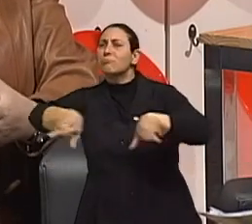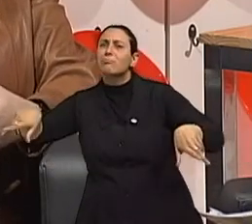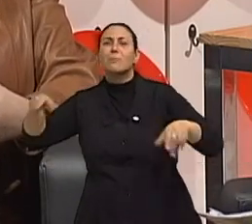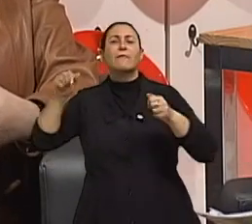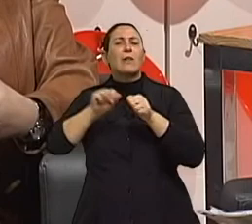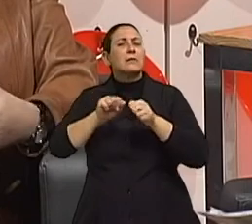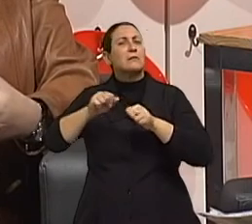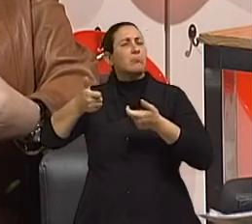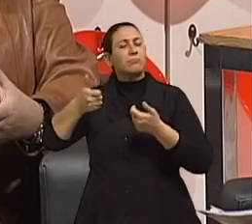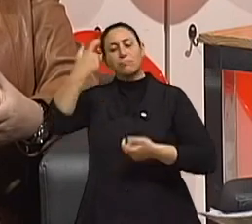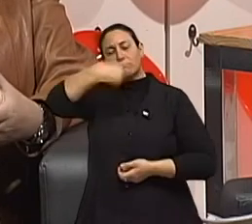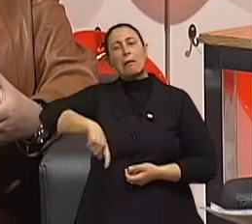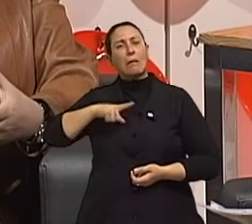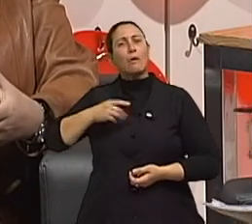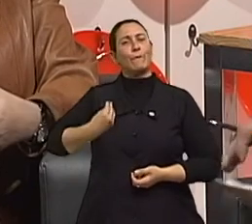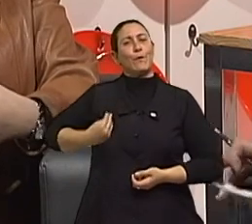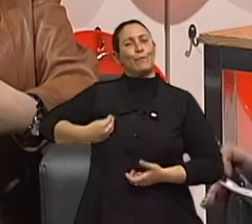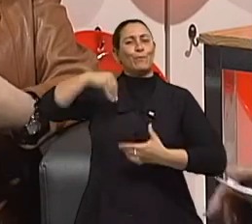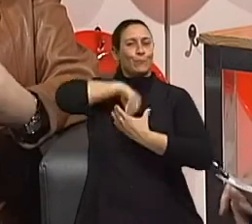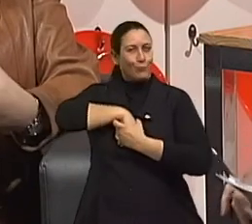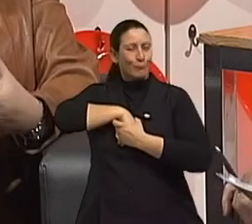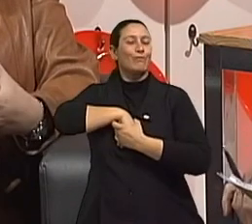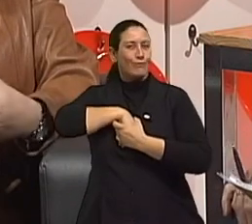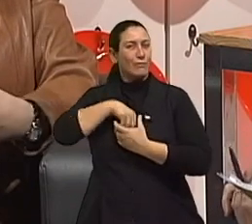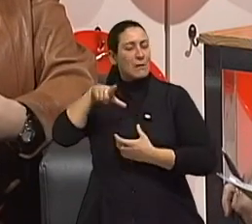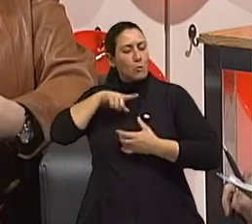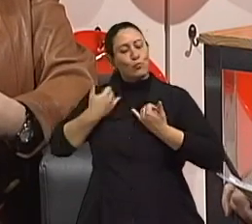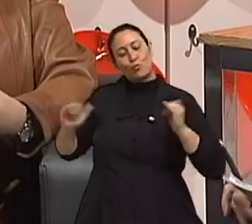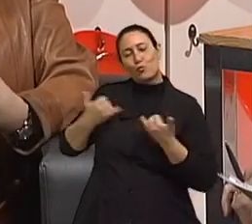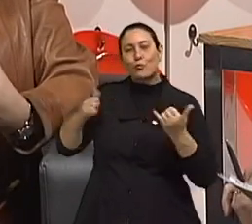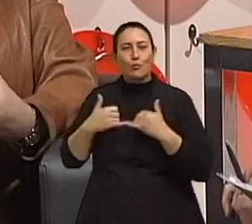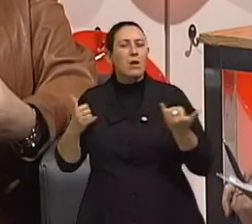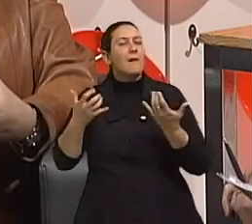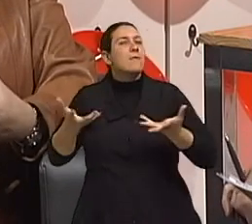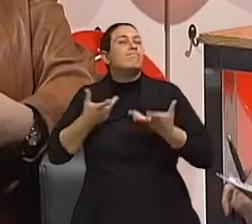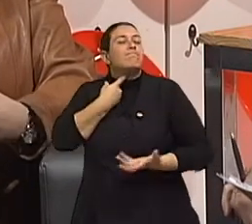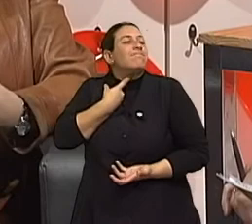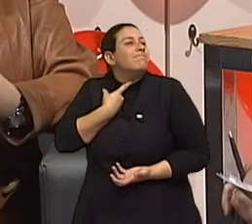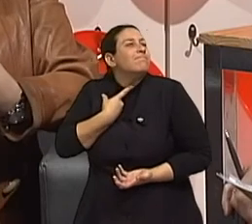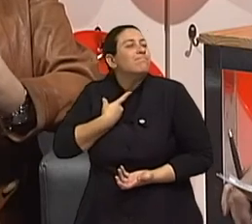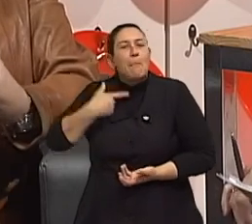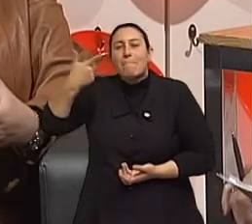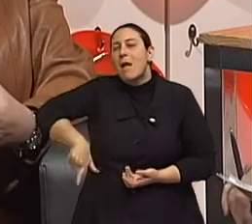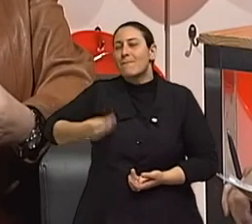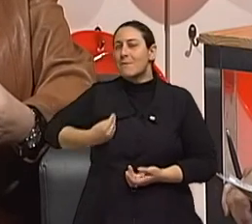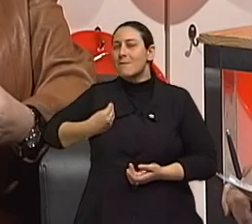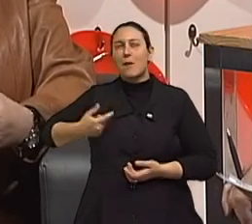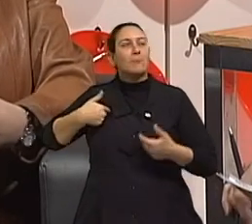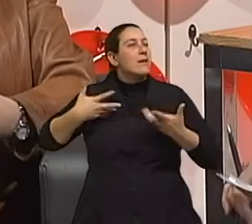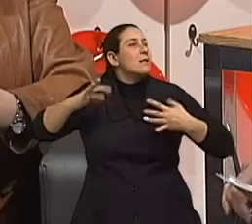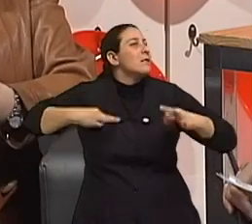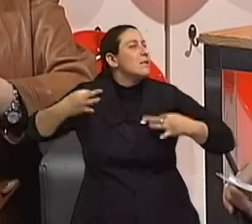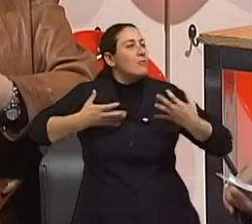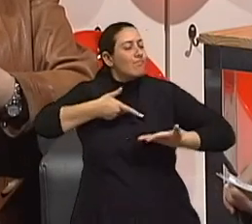manter vitalizada, né? Energizada com desejo pela vida, com tesão pela